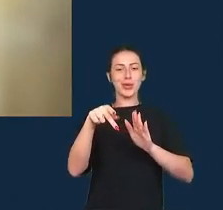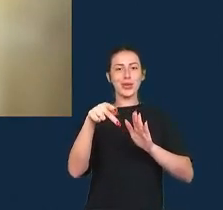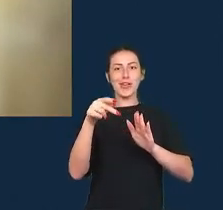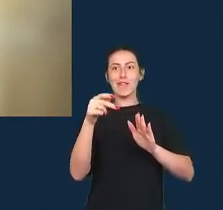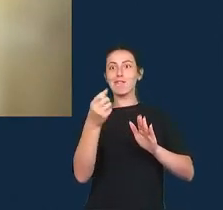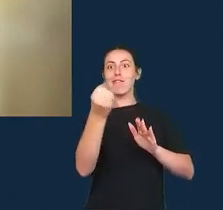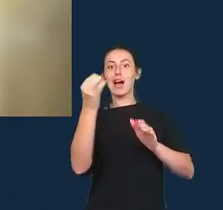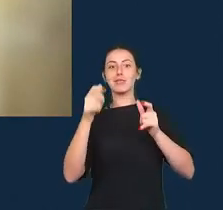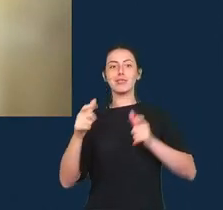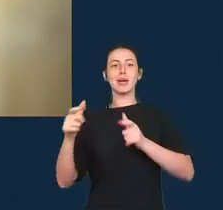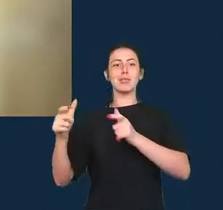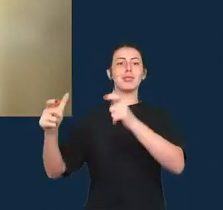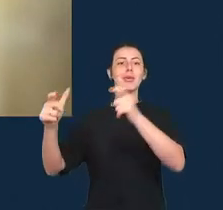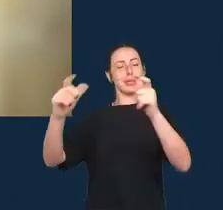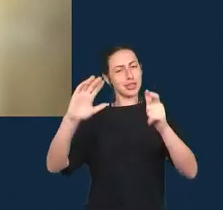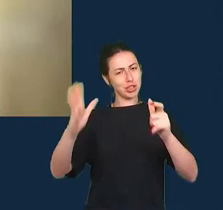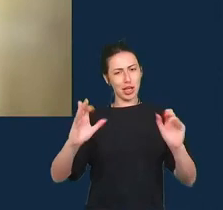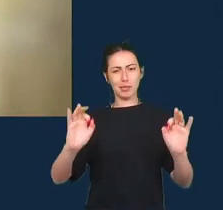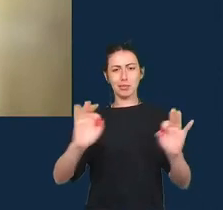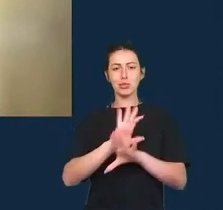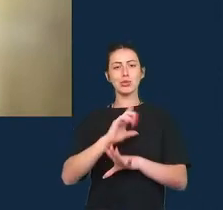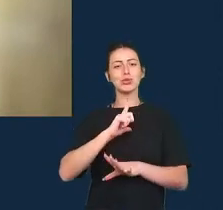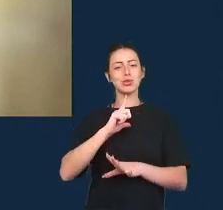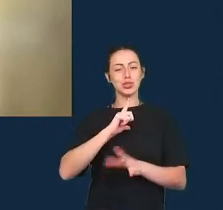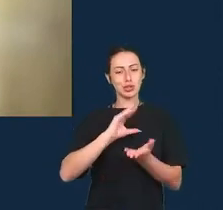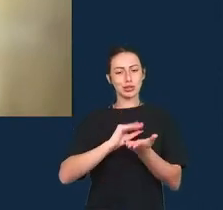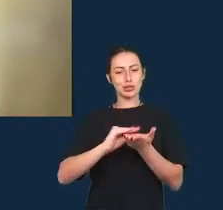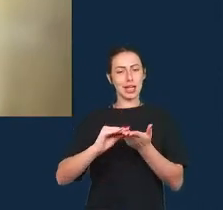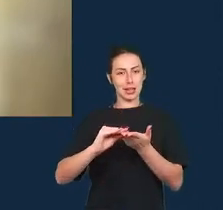dados etc têm